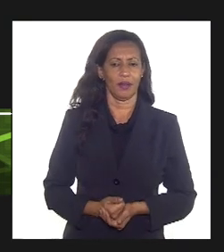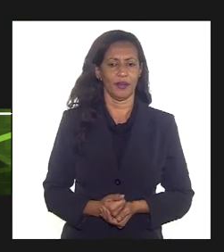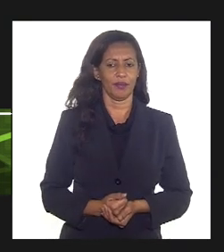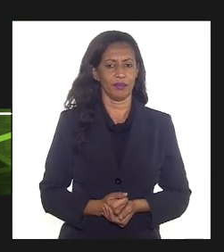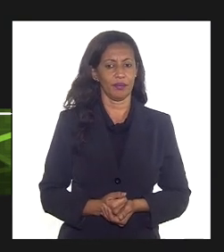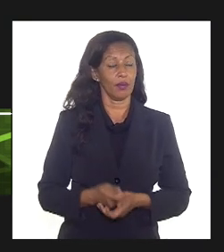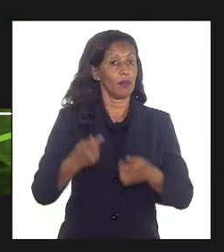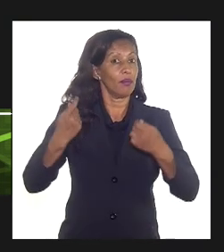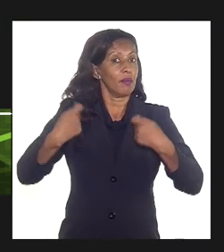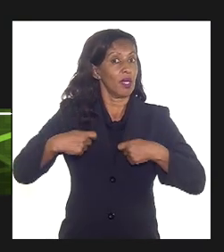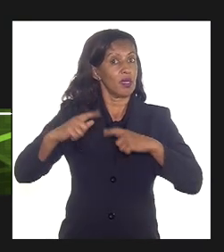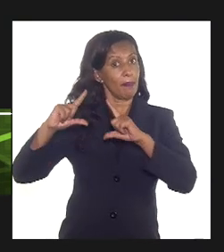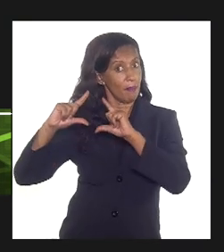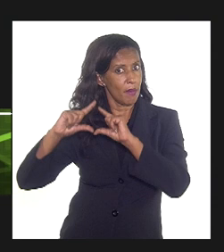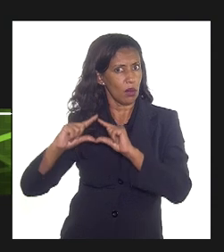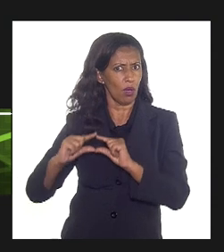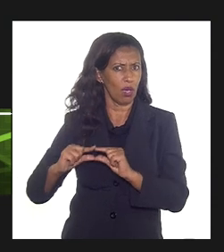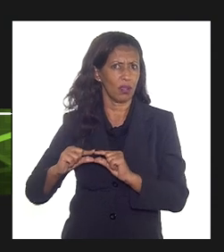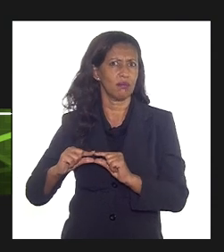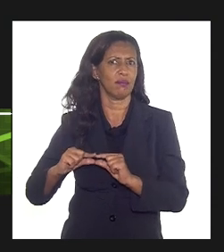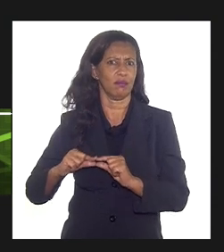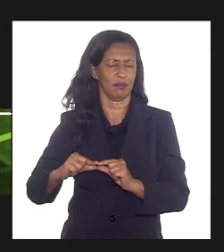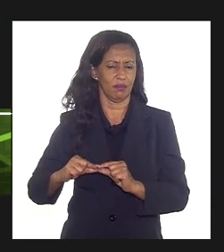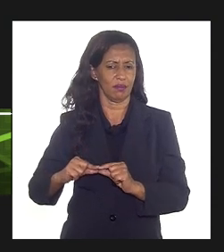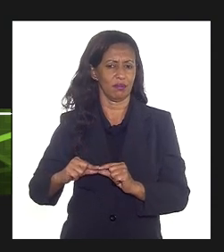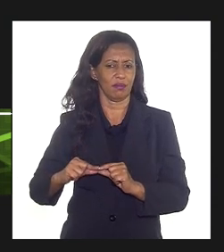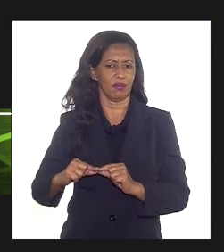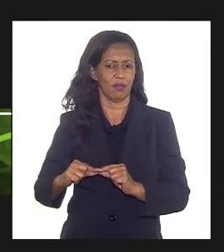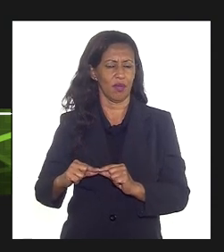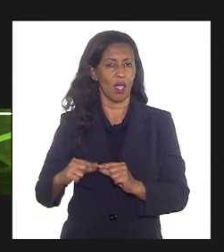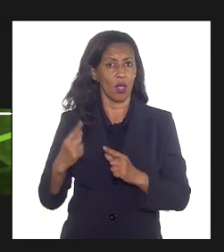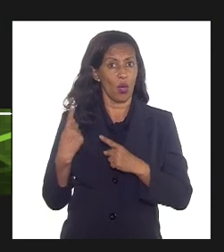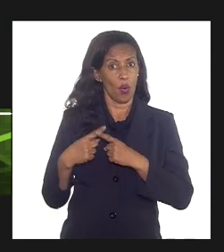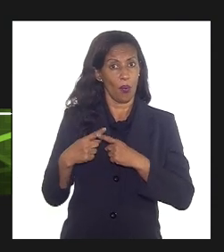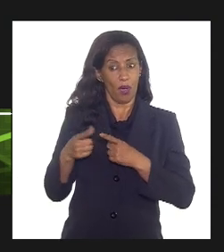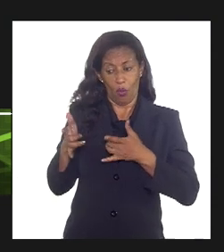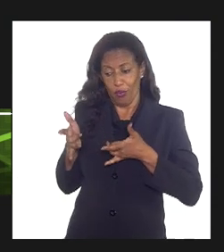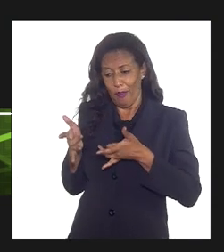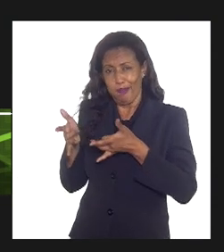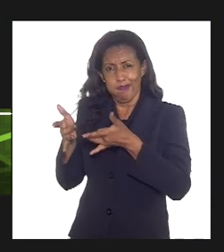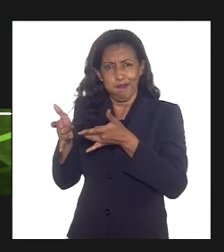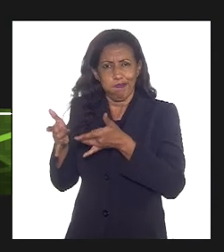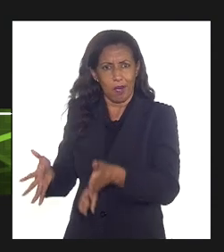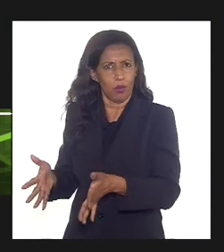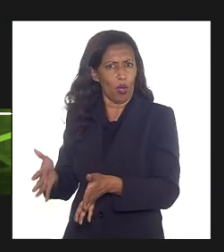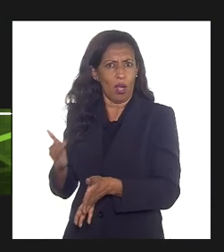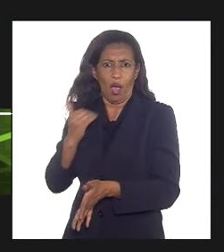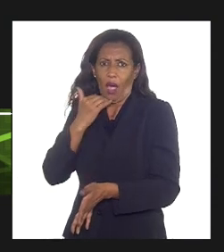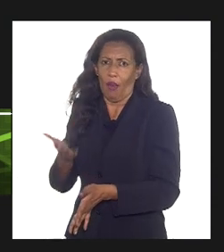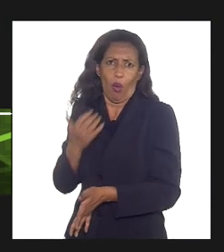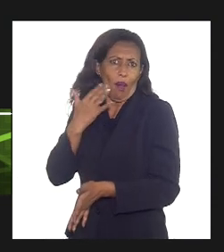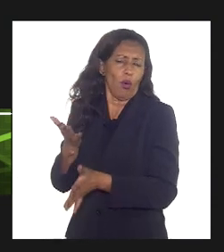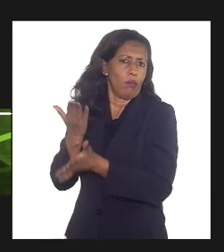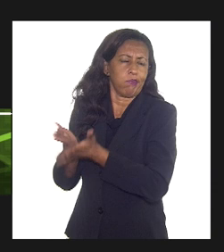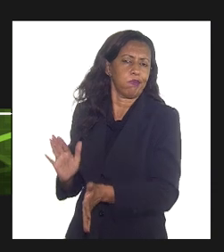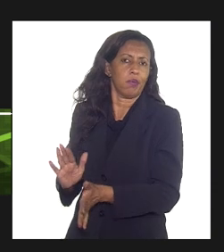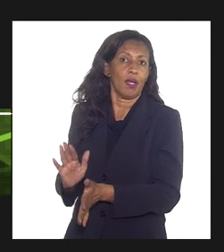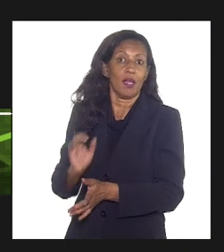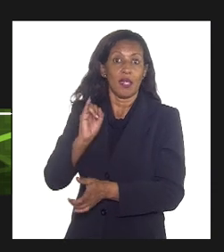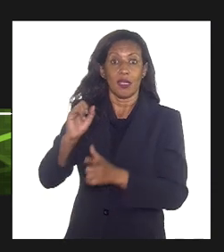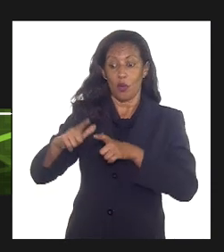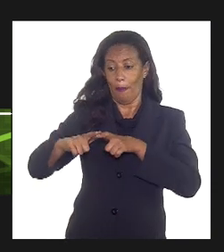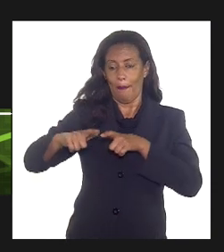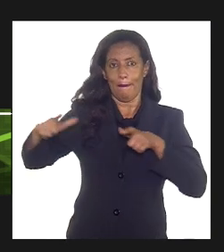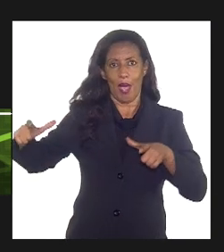deveria ser menor, porque o custo do abandono é fixo. Se o prazo é maior, o